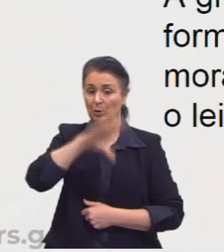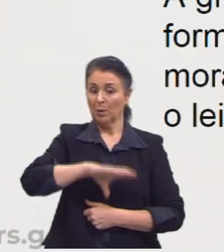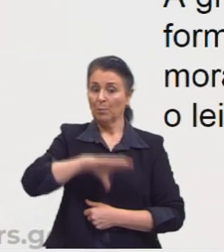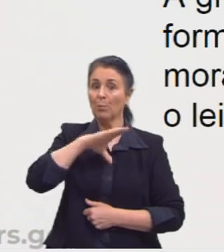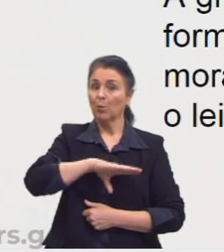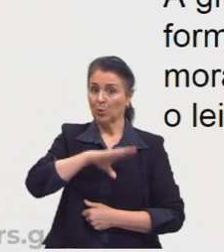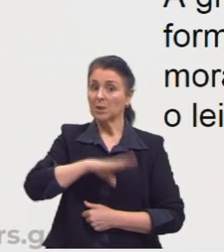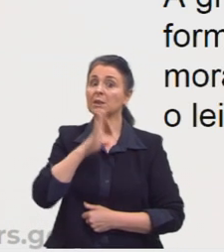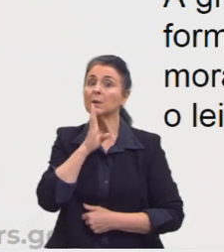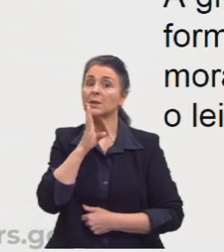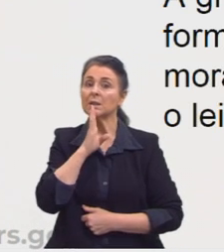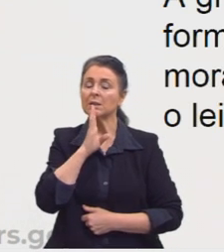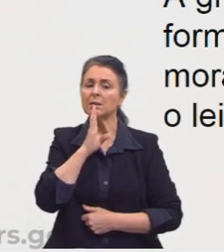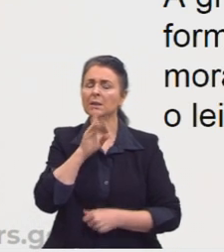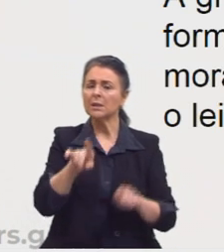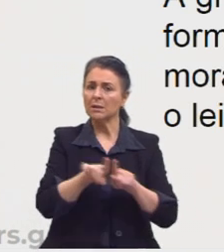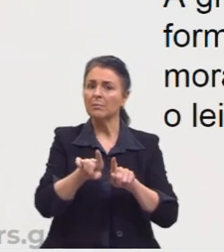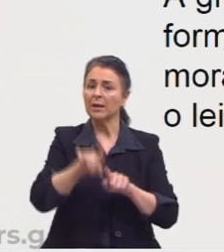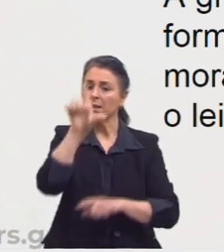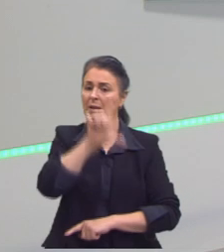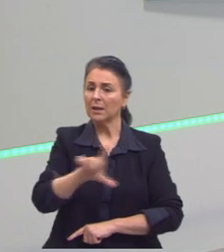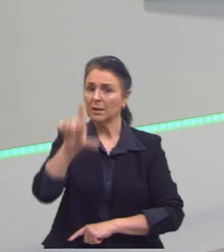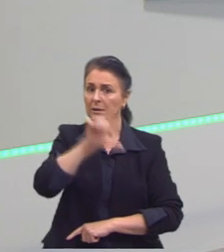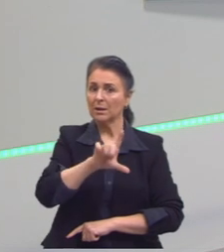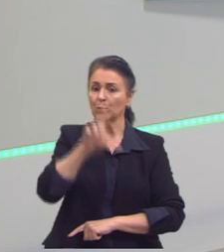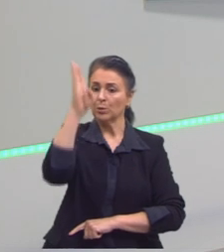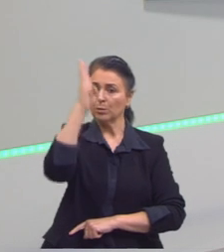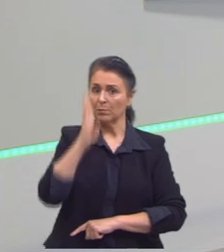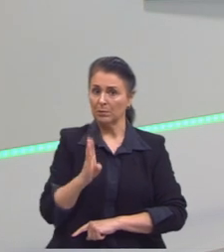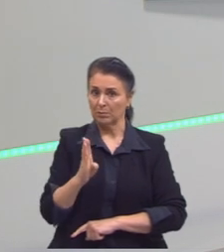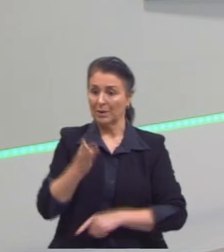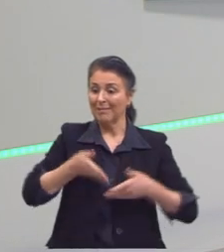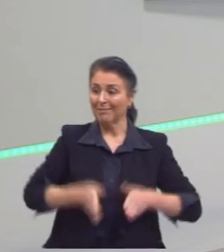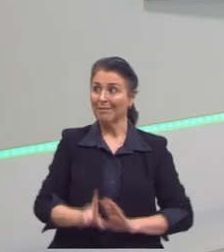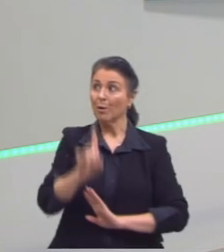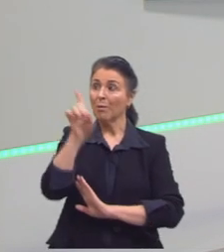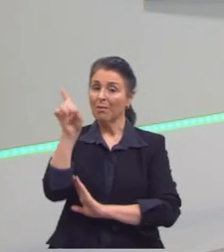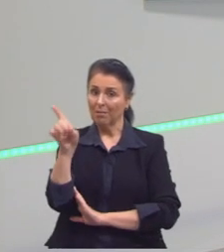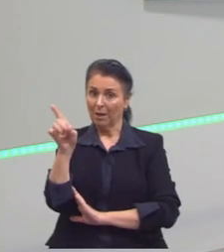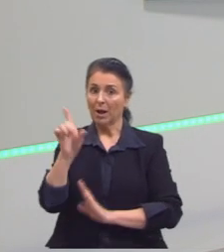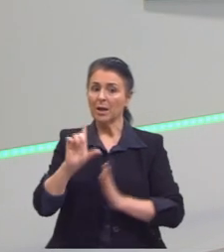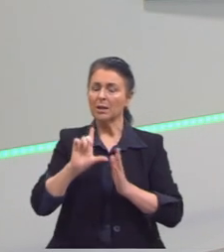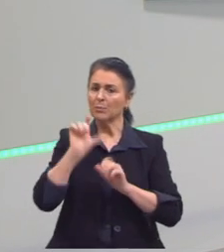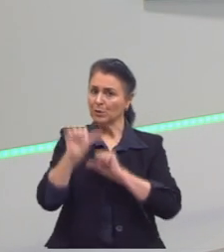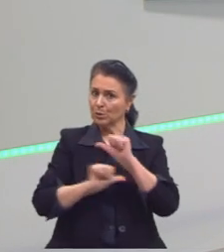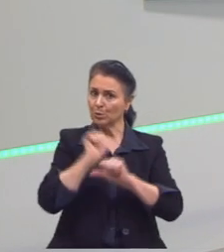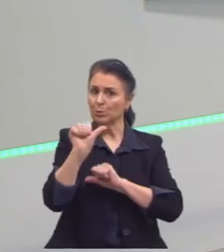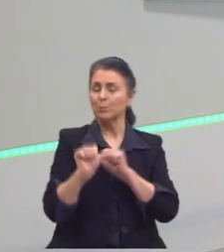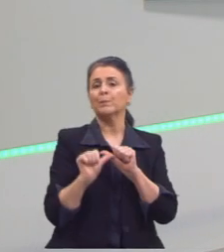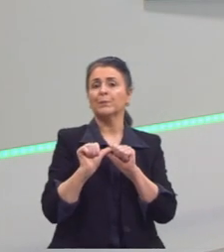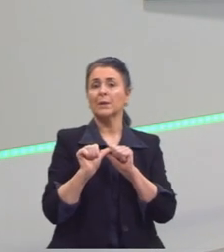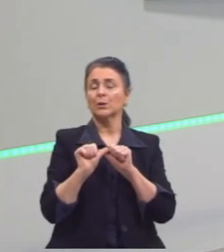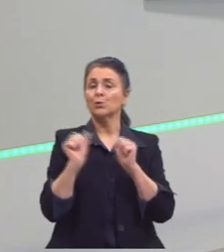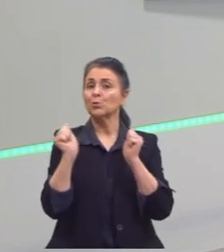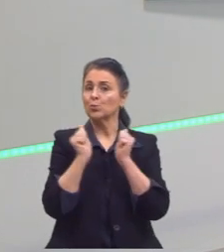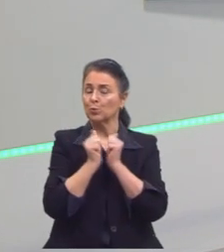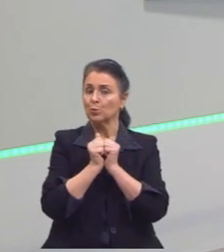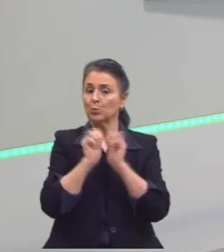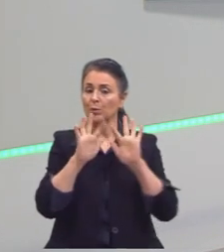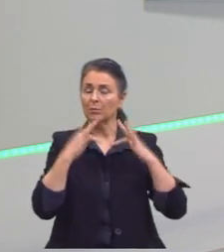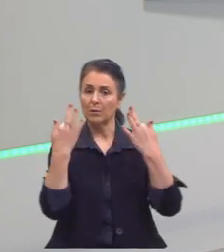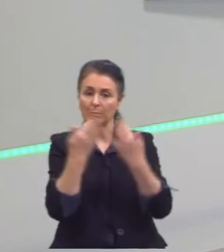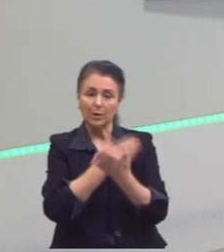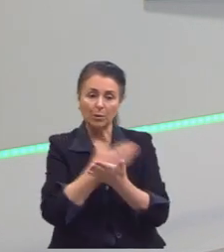brasileira também. Ele é nascido em Portugal e ele veio para o Brasil. Então ele se muda com a família e